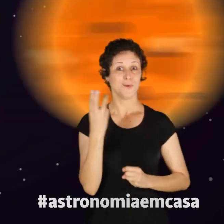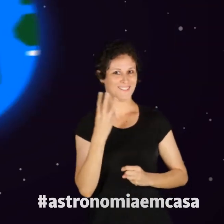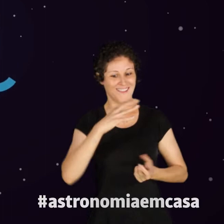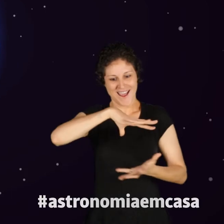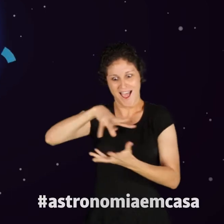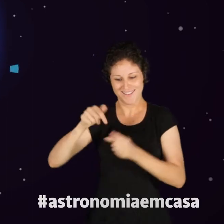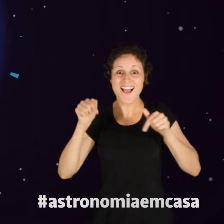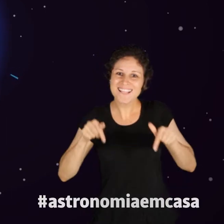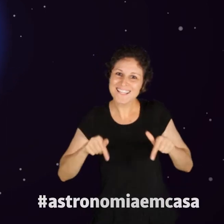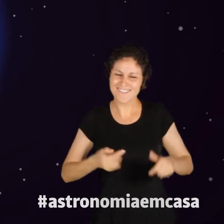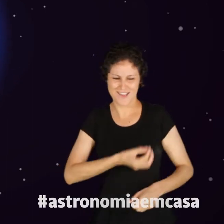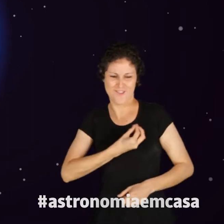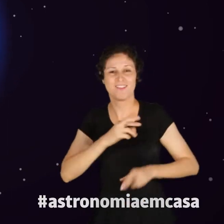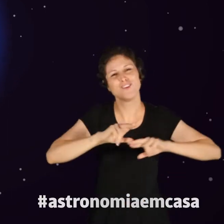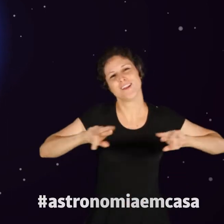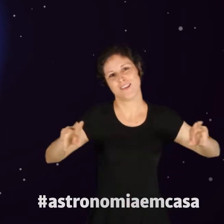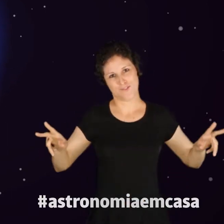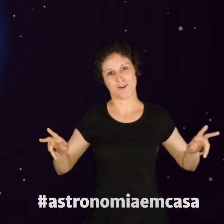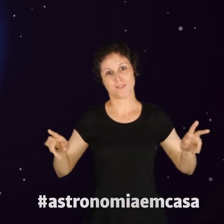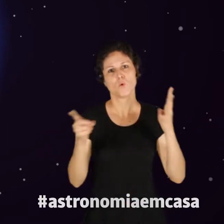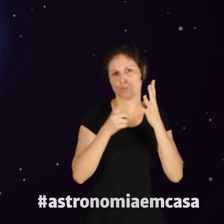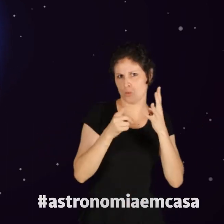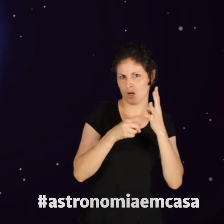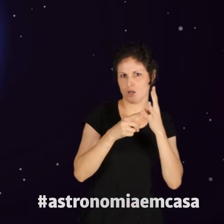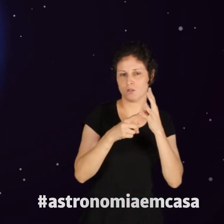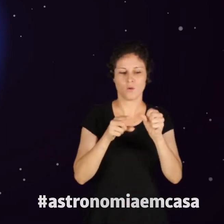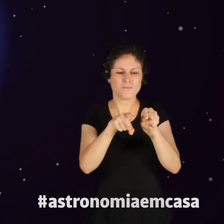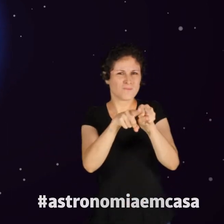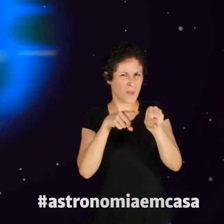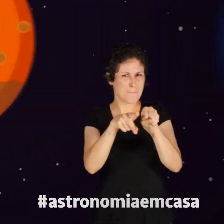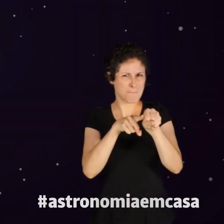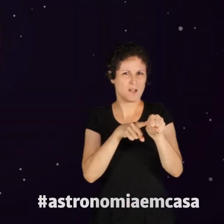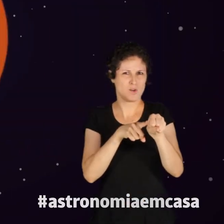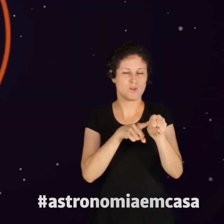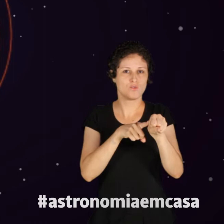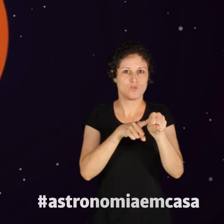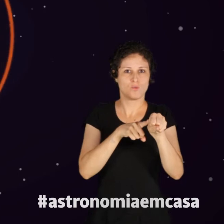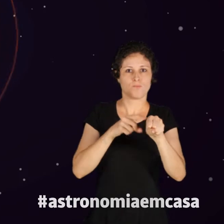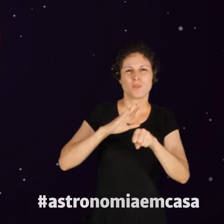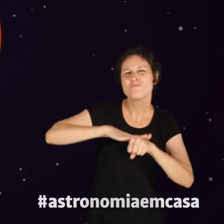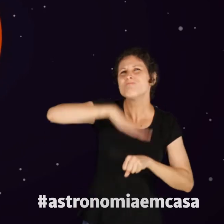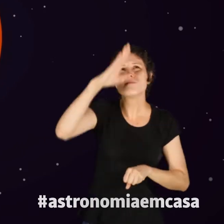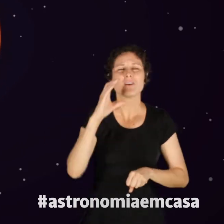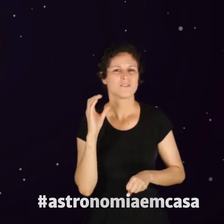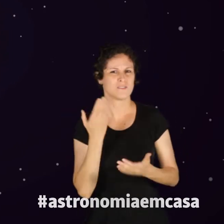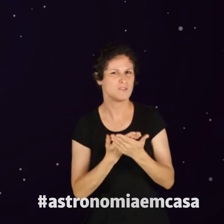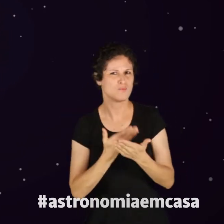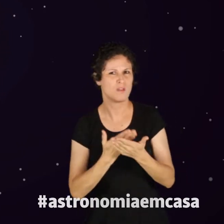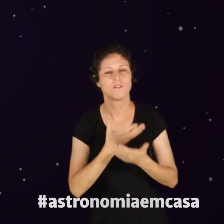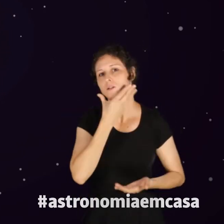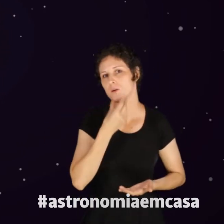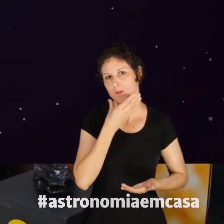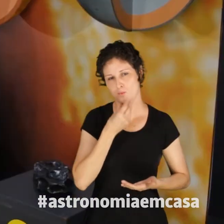o planeta Terra, o único planeta que até o momento a gente conhece que tem vida e Marte, o planeta mais estudado pelo homem.